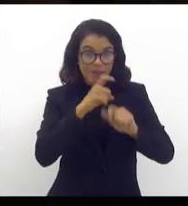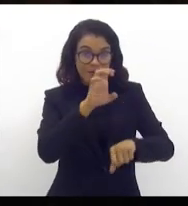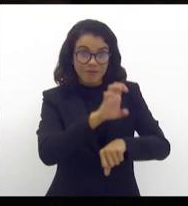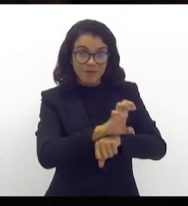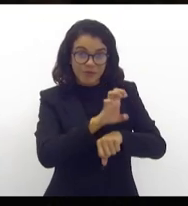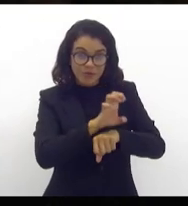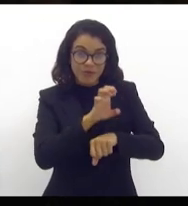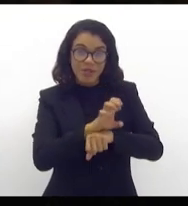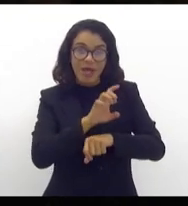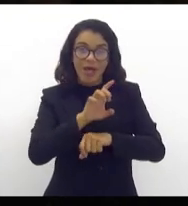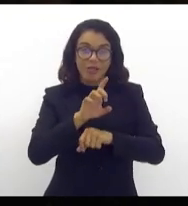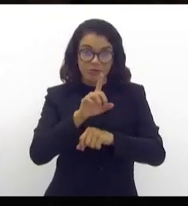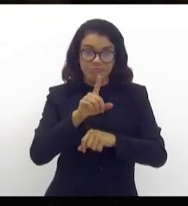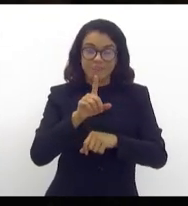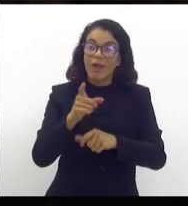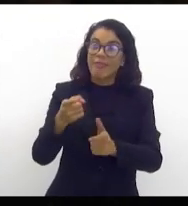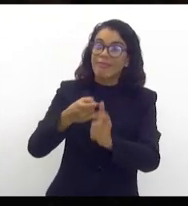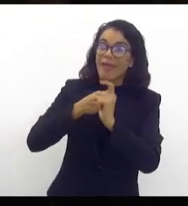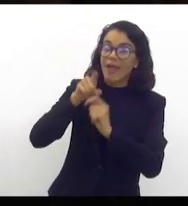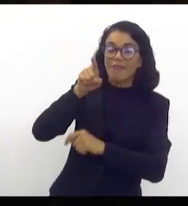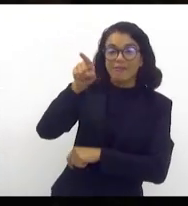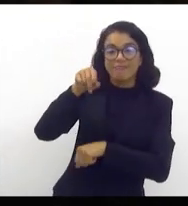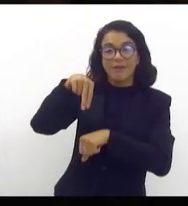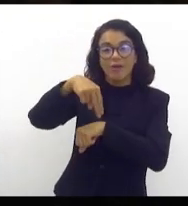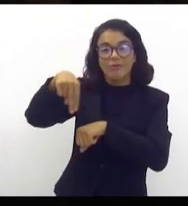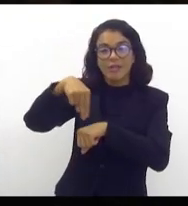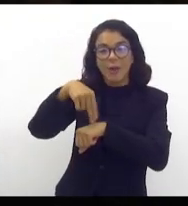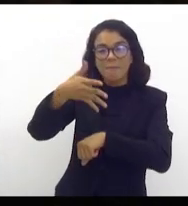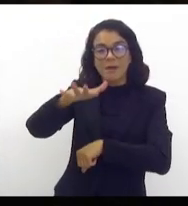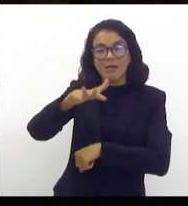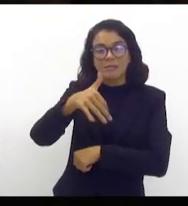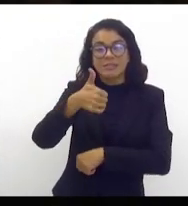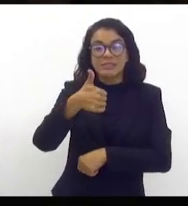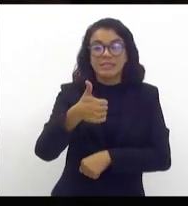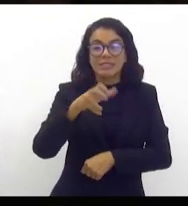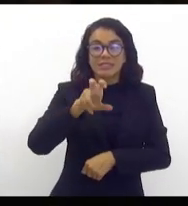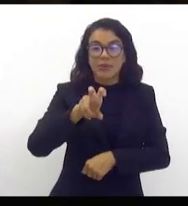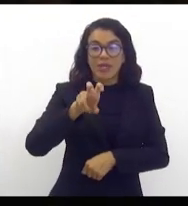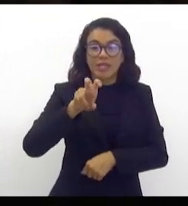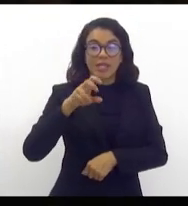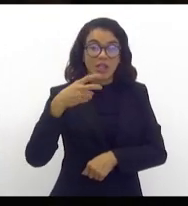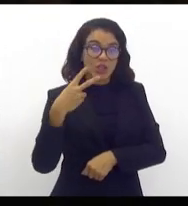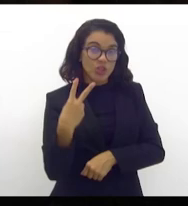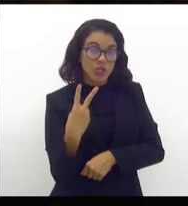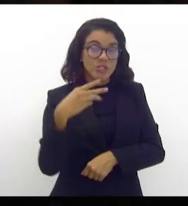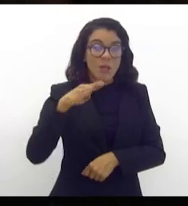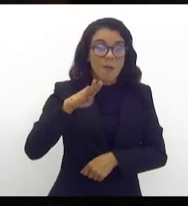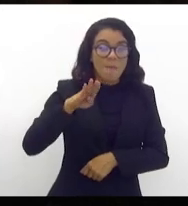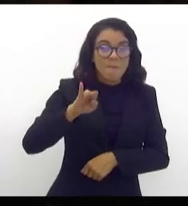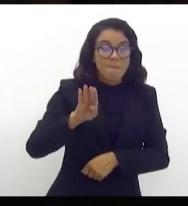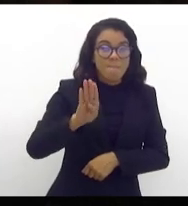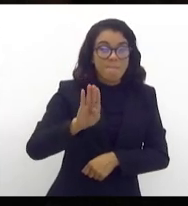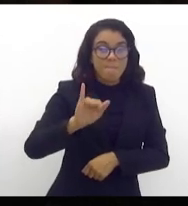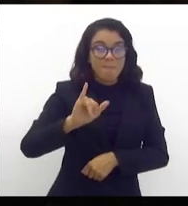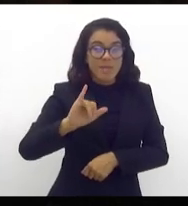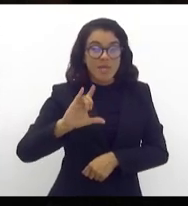União gira em torno de 152 bilhões de reais.